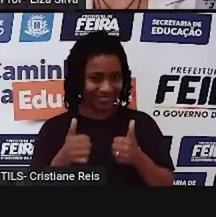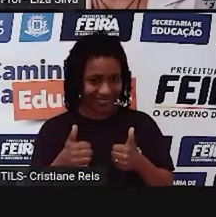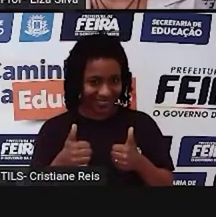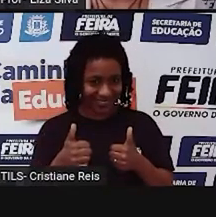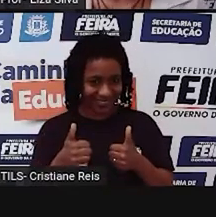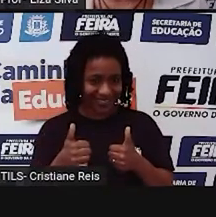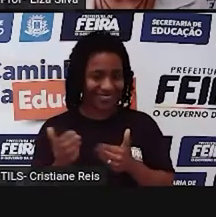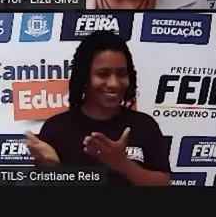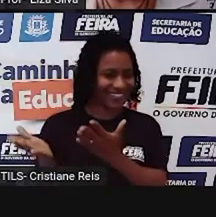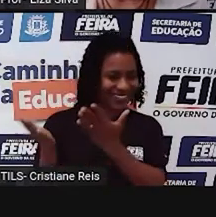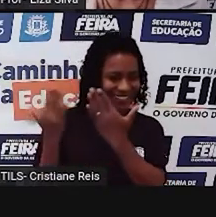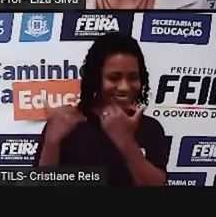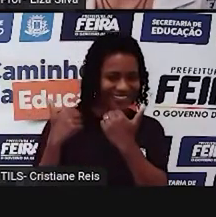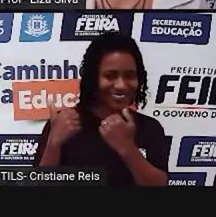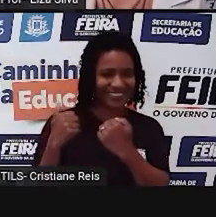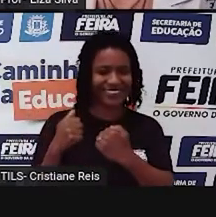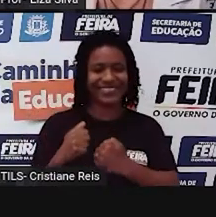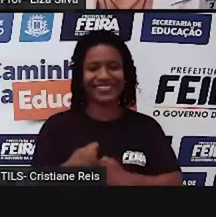Let's go.